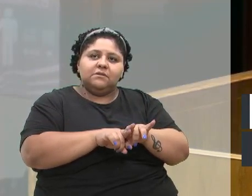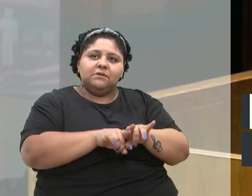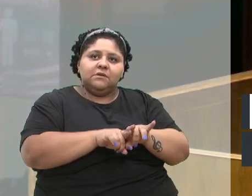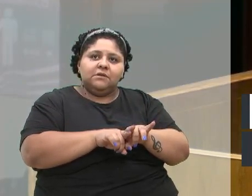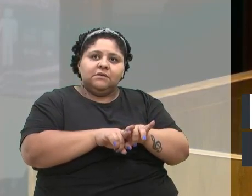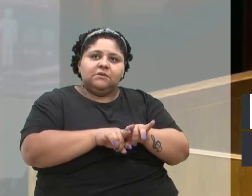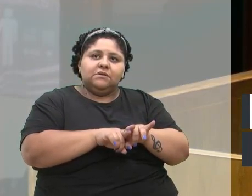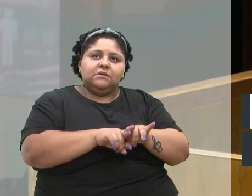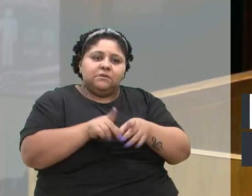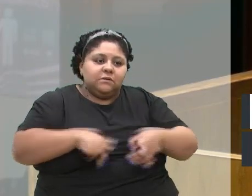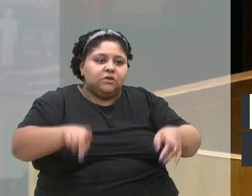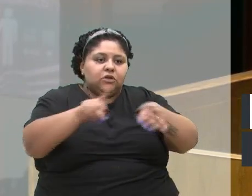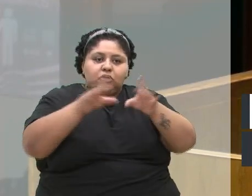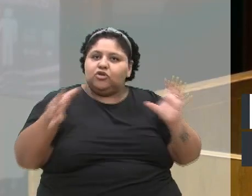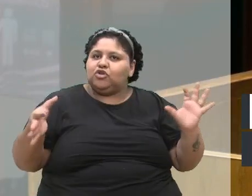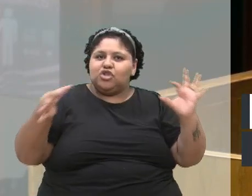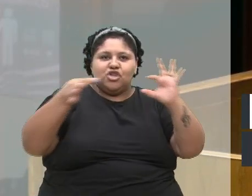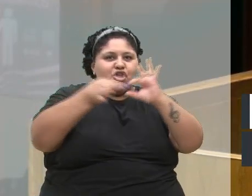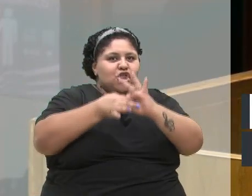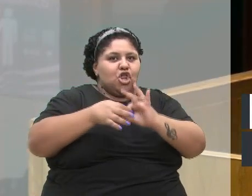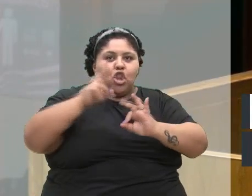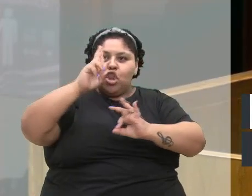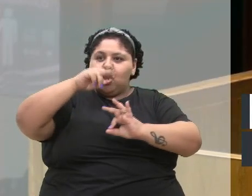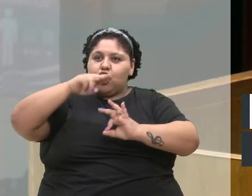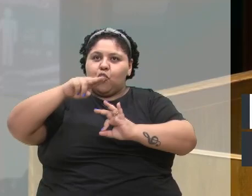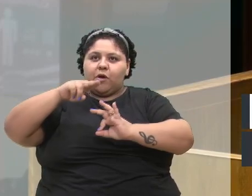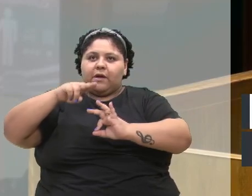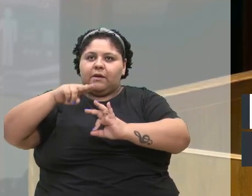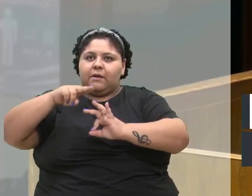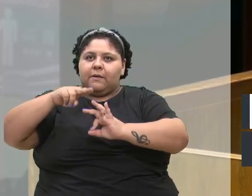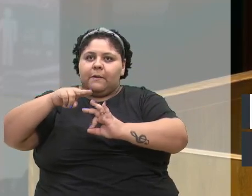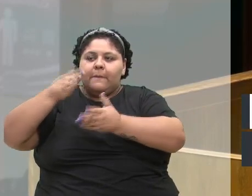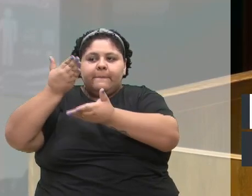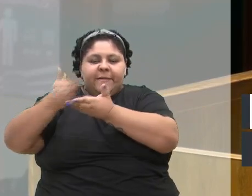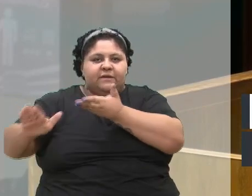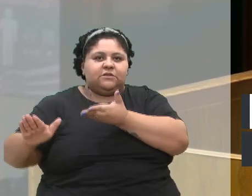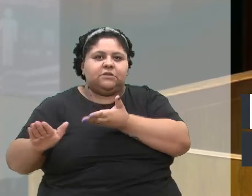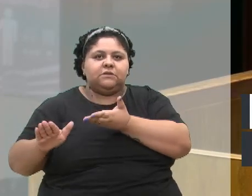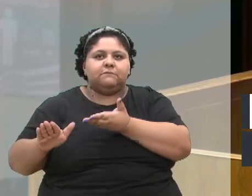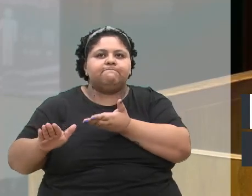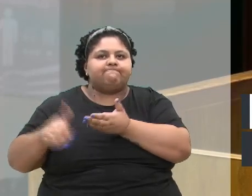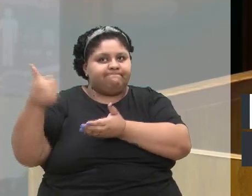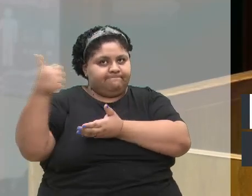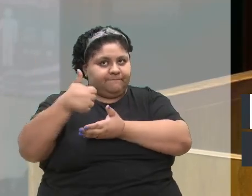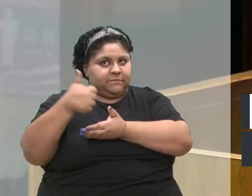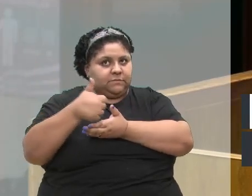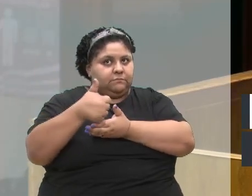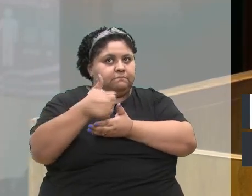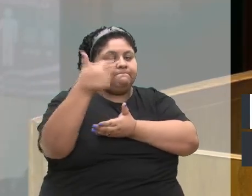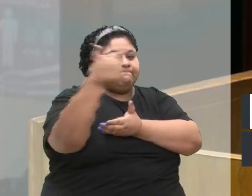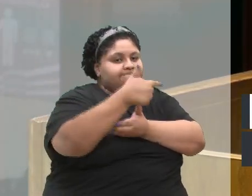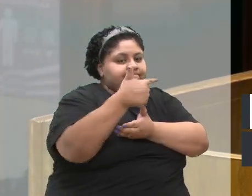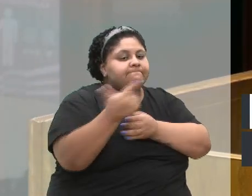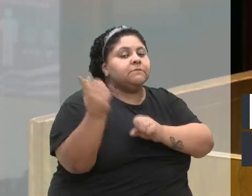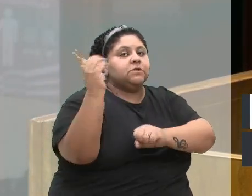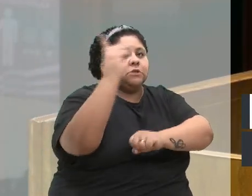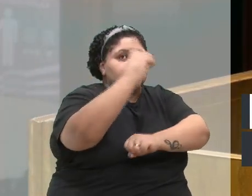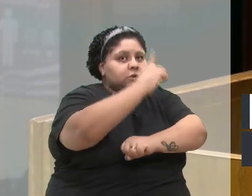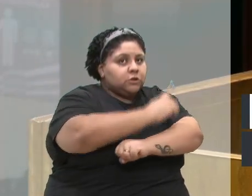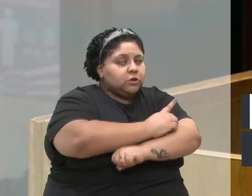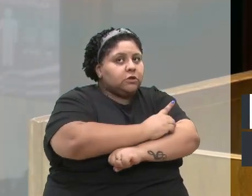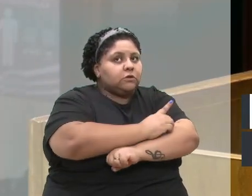o povo unido jamais será vencido, em primeiro lugar, e em segundo lugar, o dia que